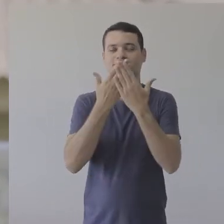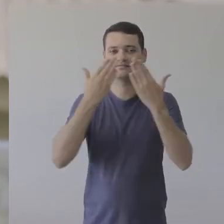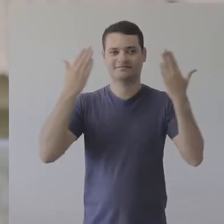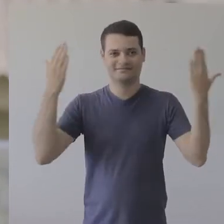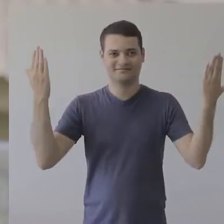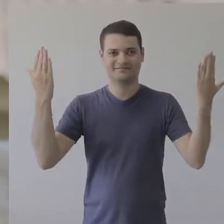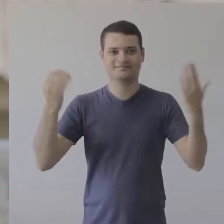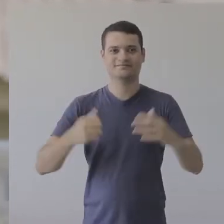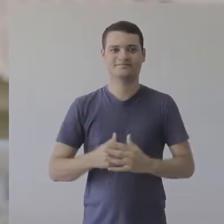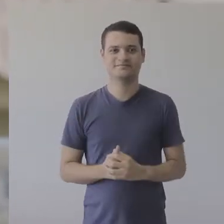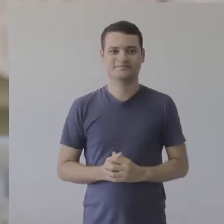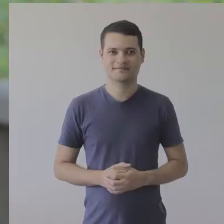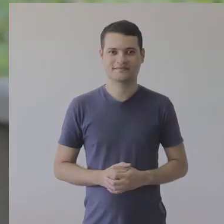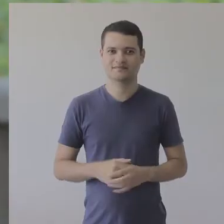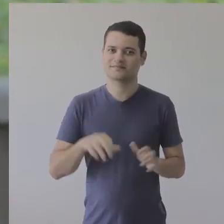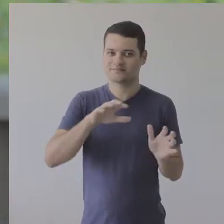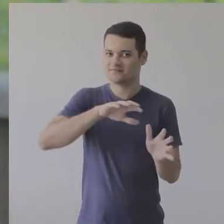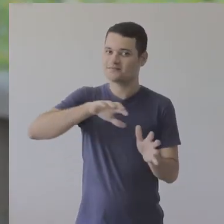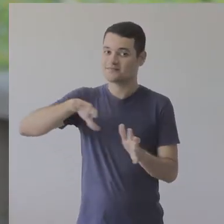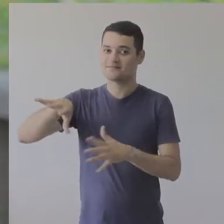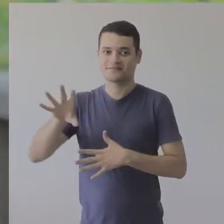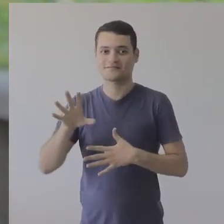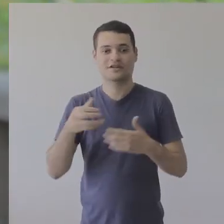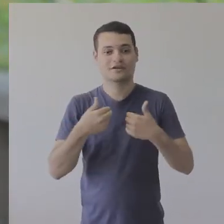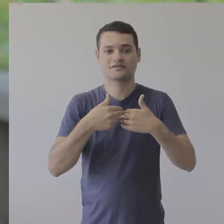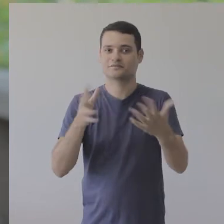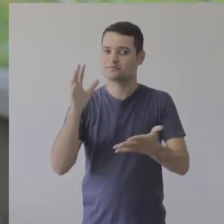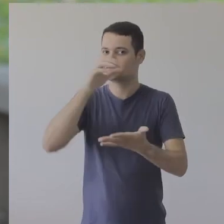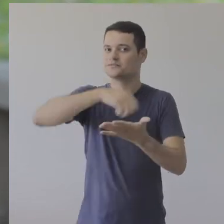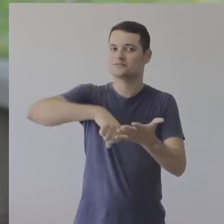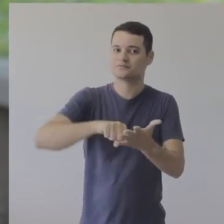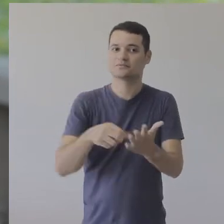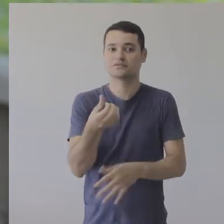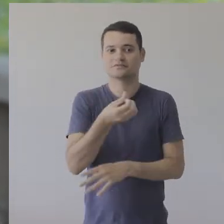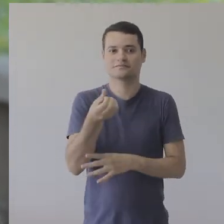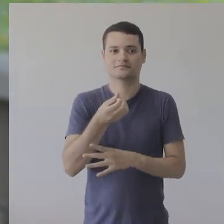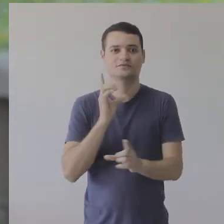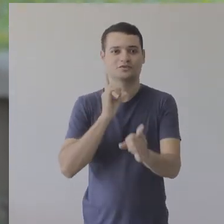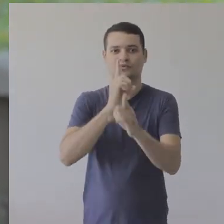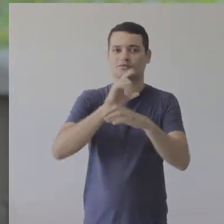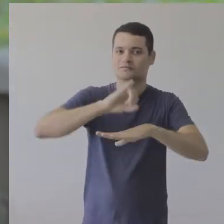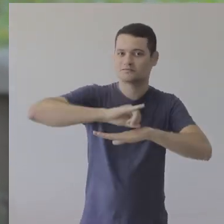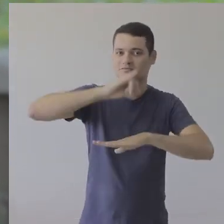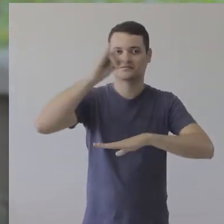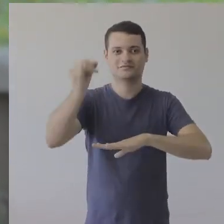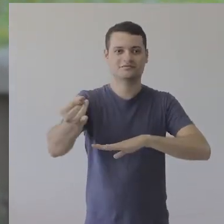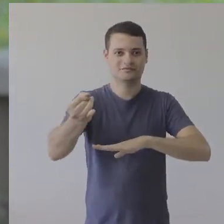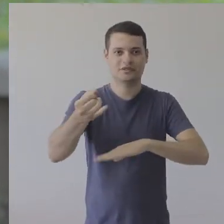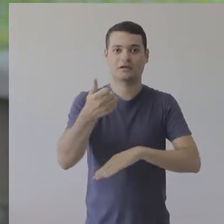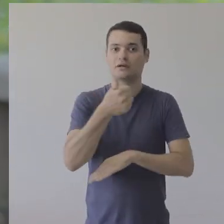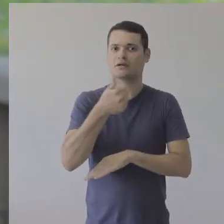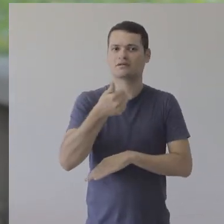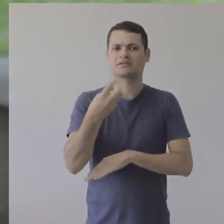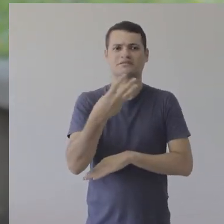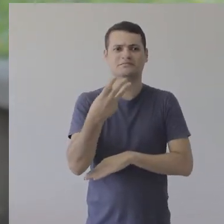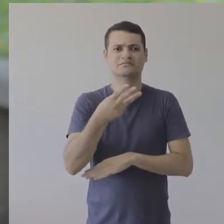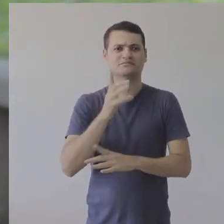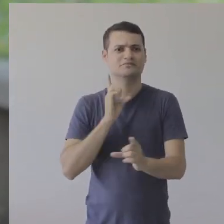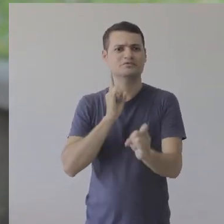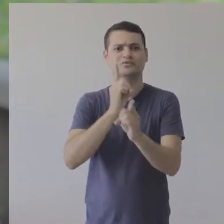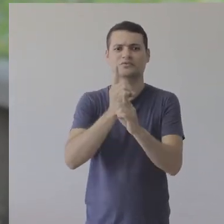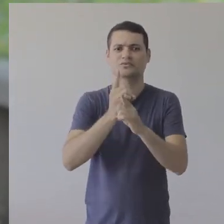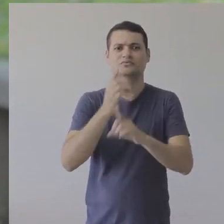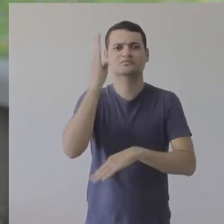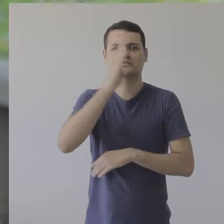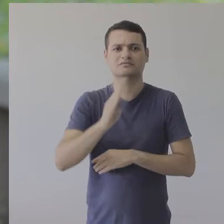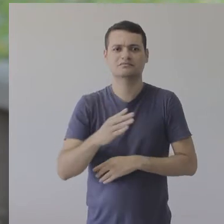.com.br. Também estão abertas as inscrições para o 6º Encontro Internacional e 13º